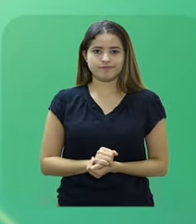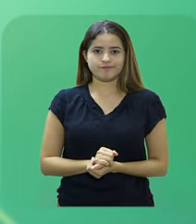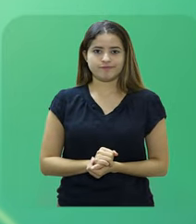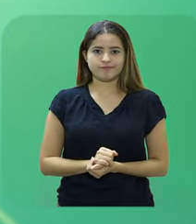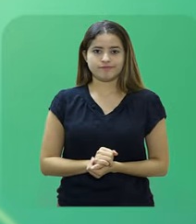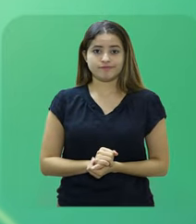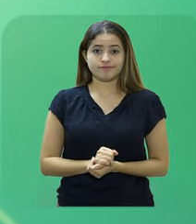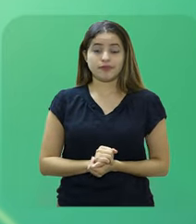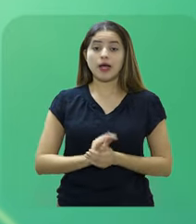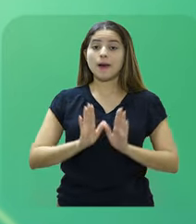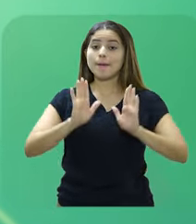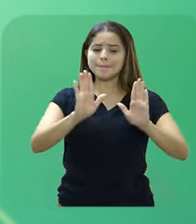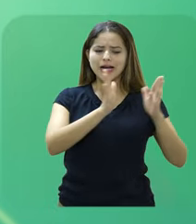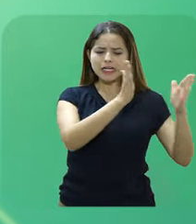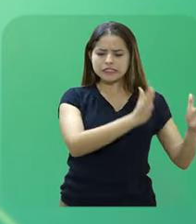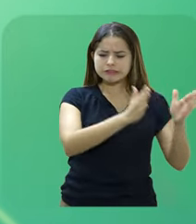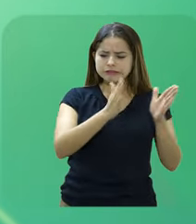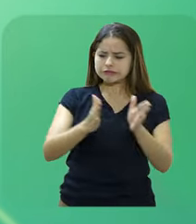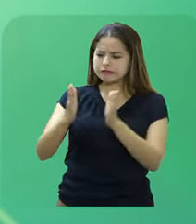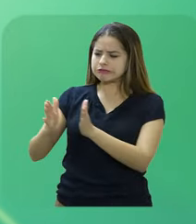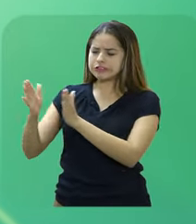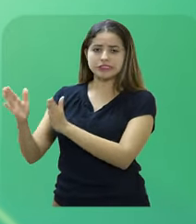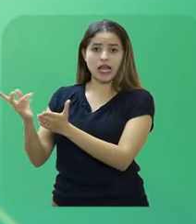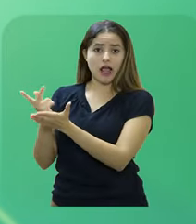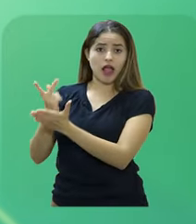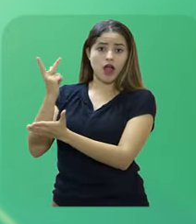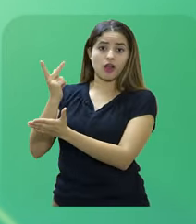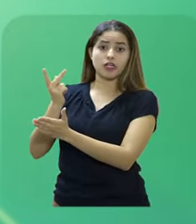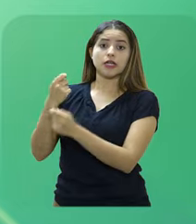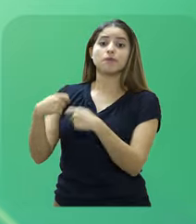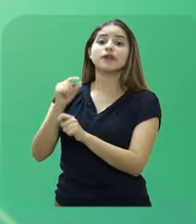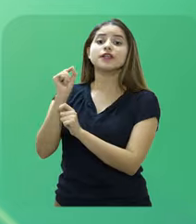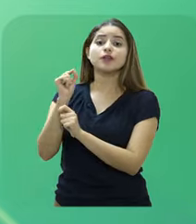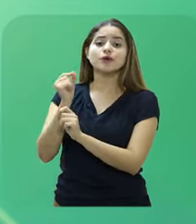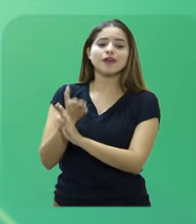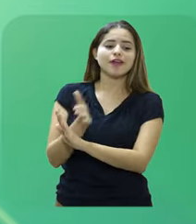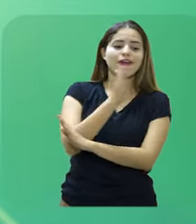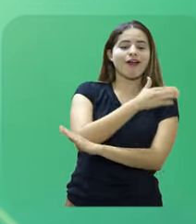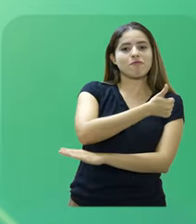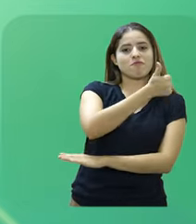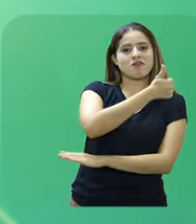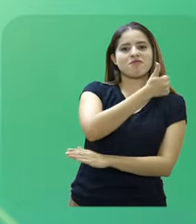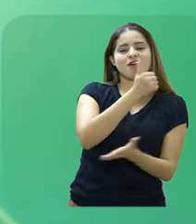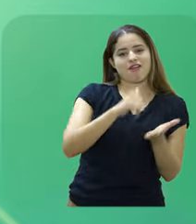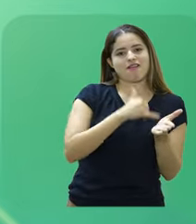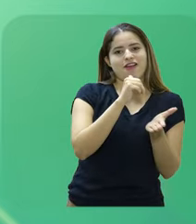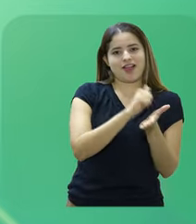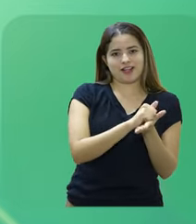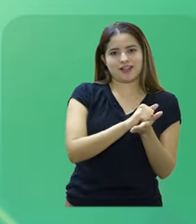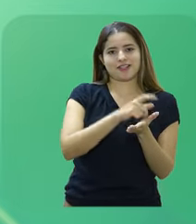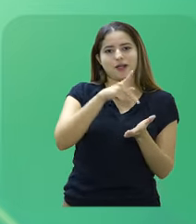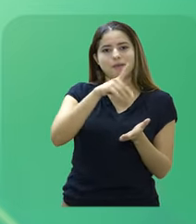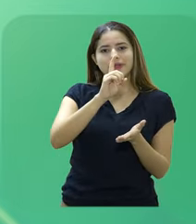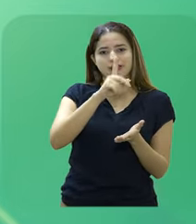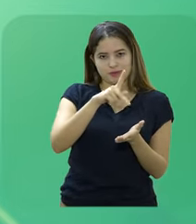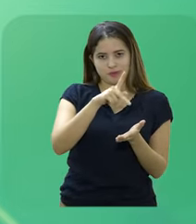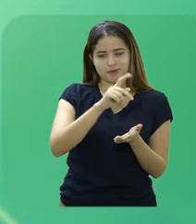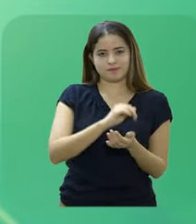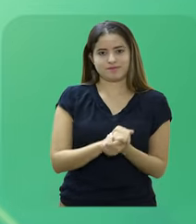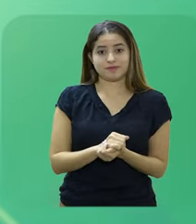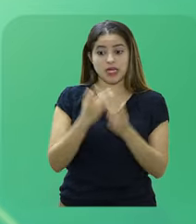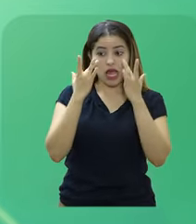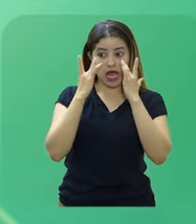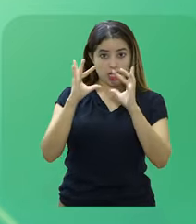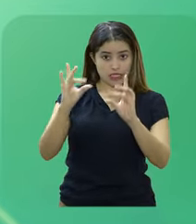orçamentária. Mas, para tudo isso acontecer, o primeiro passo é o registro das necessidades no